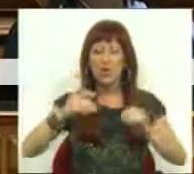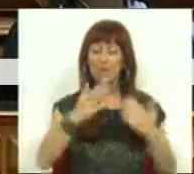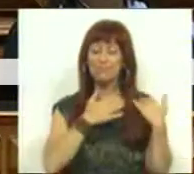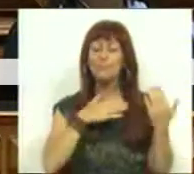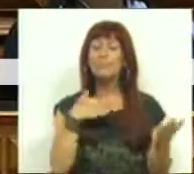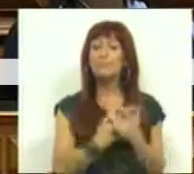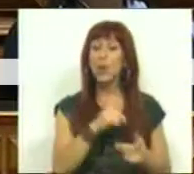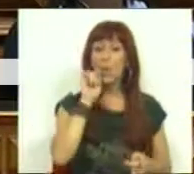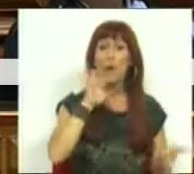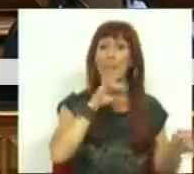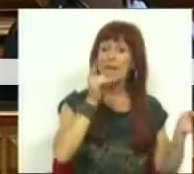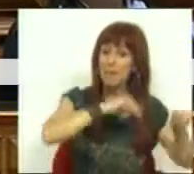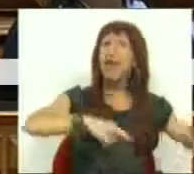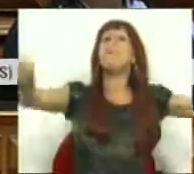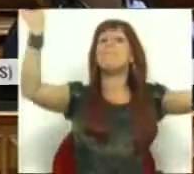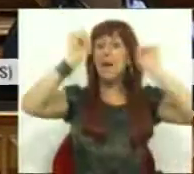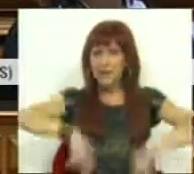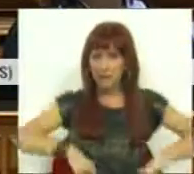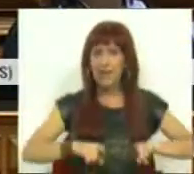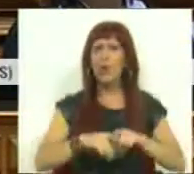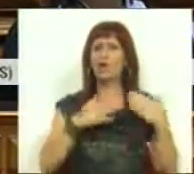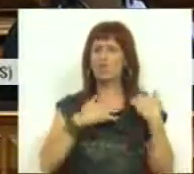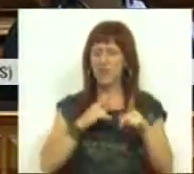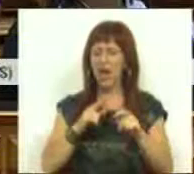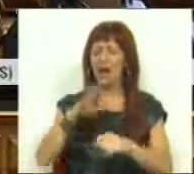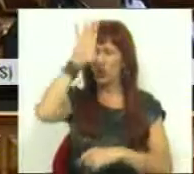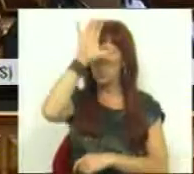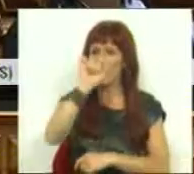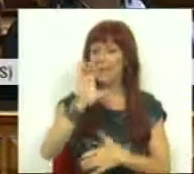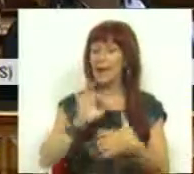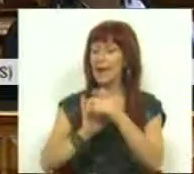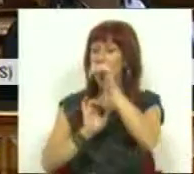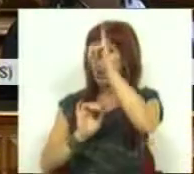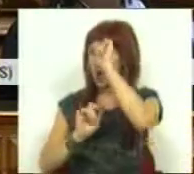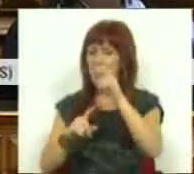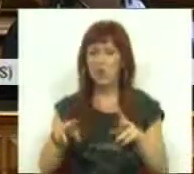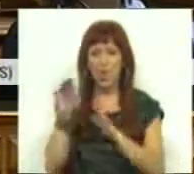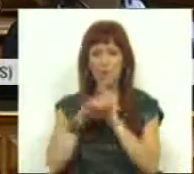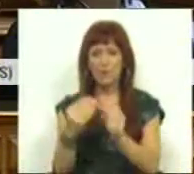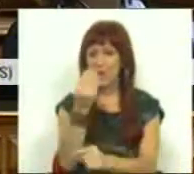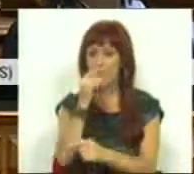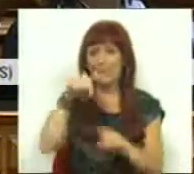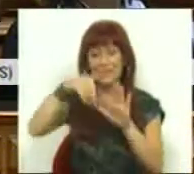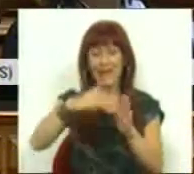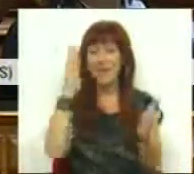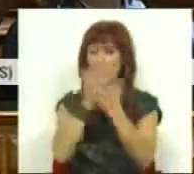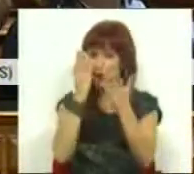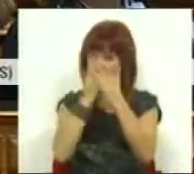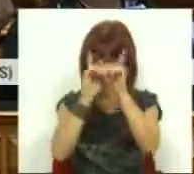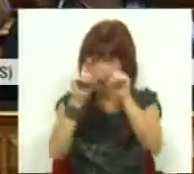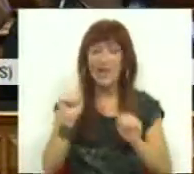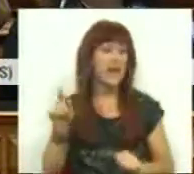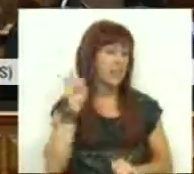responsabilidade dos pais, naturalmente, mas também há uma responsabilidade do Estado no que diz respeito aos programas alimentares nas escolas. E,